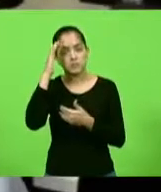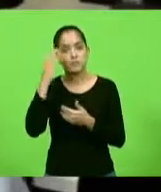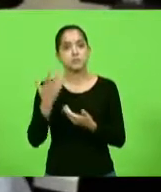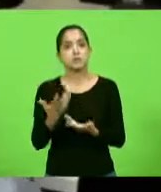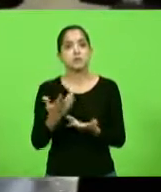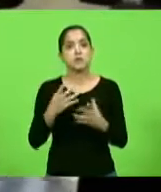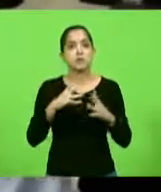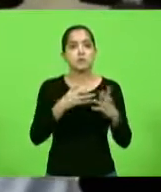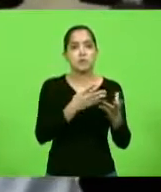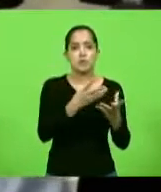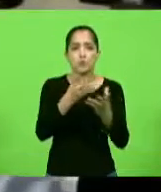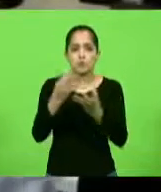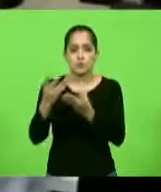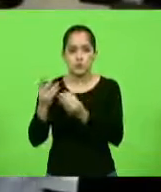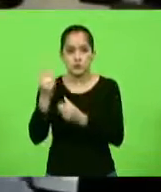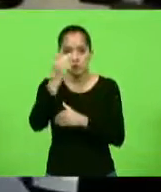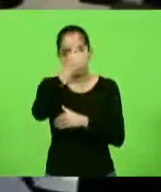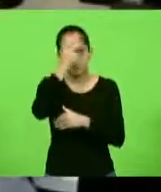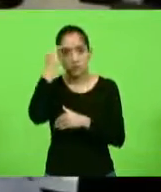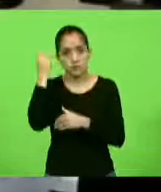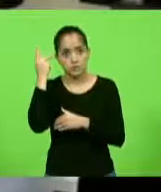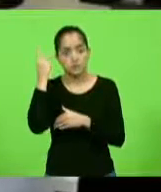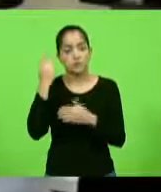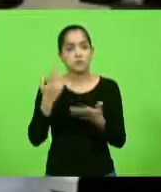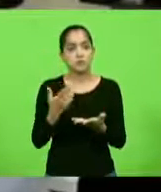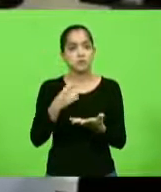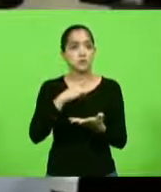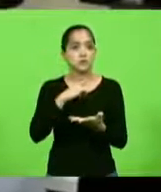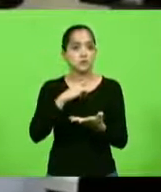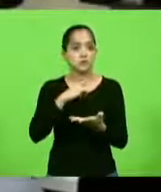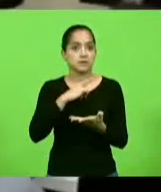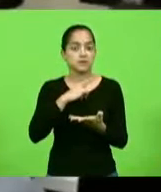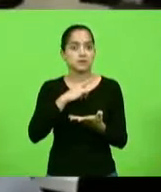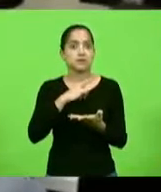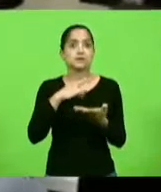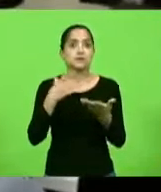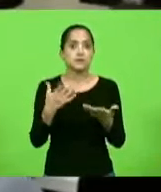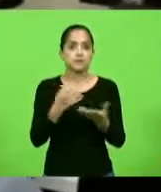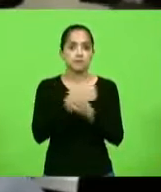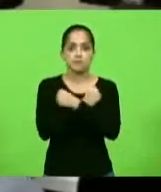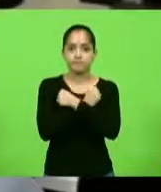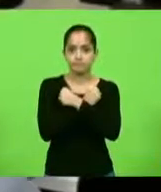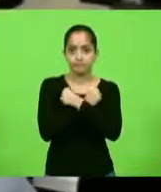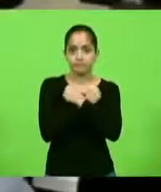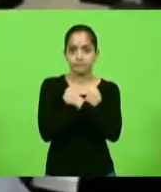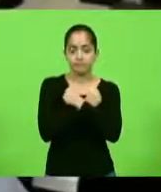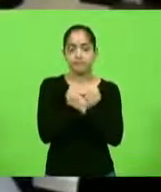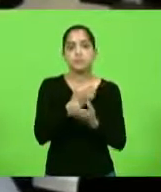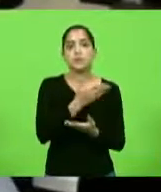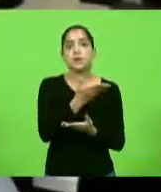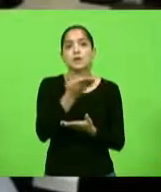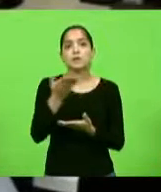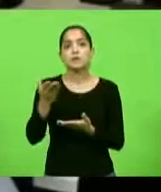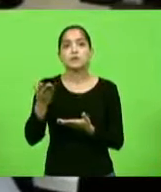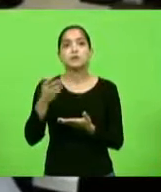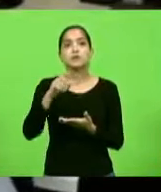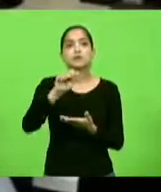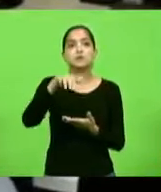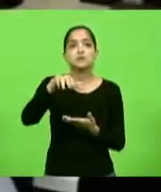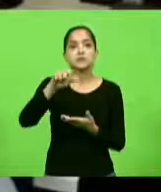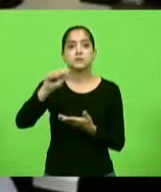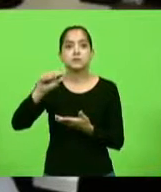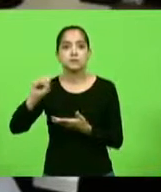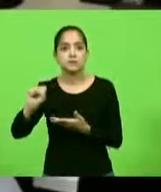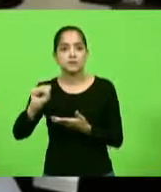dezenas de milhares de pessoas em todo o mundo. Então, aqui vai o meu abraço a todas as AMAS, a todas as